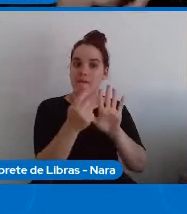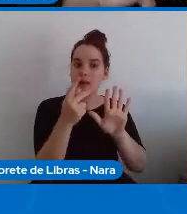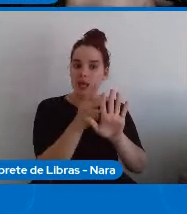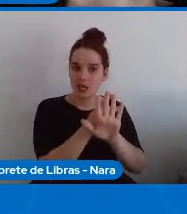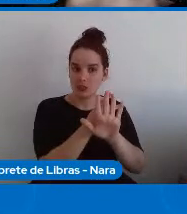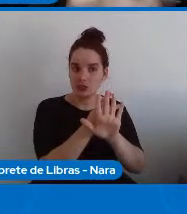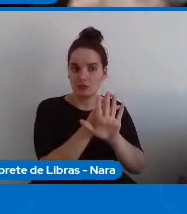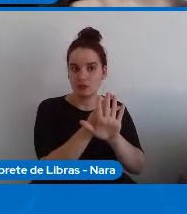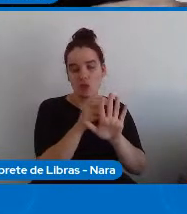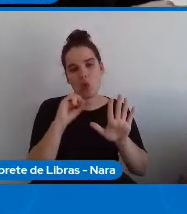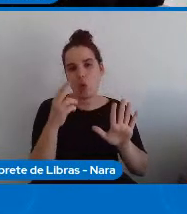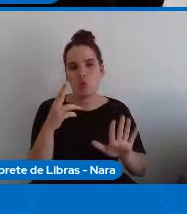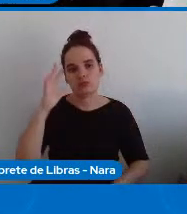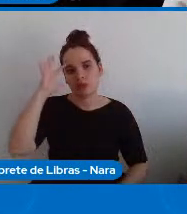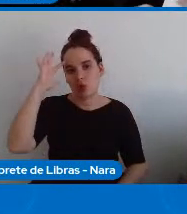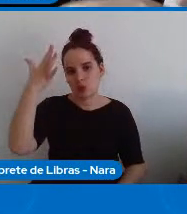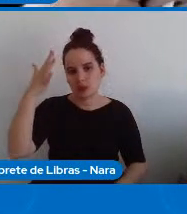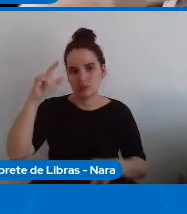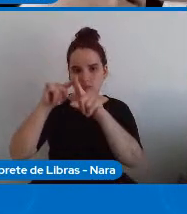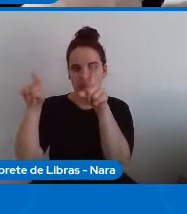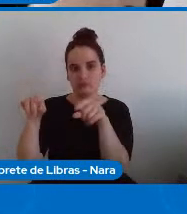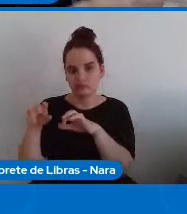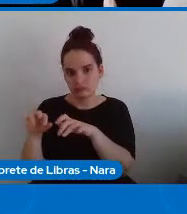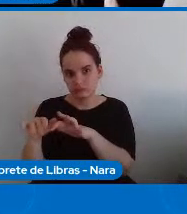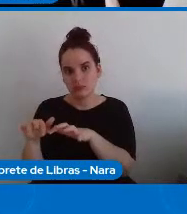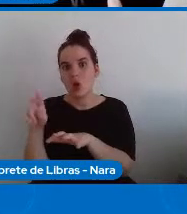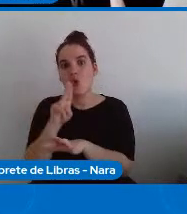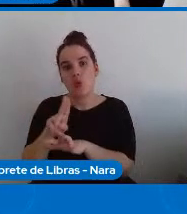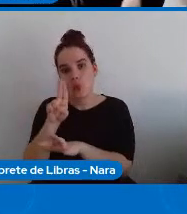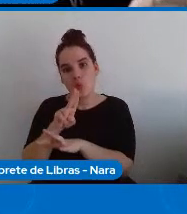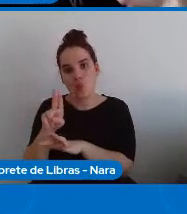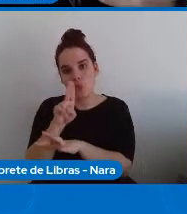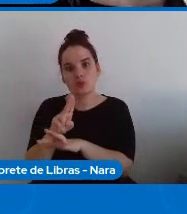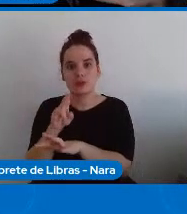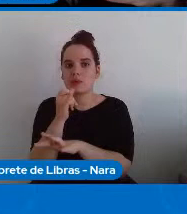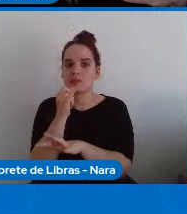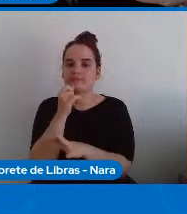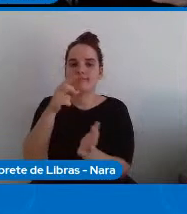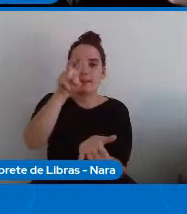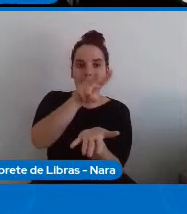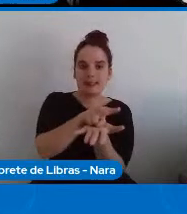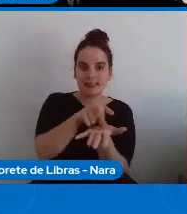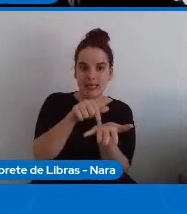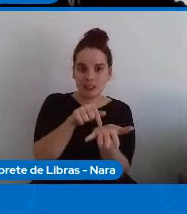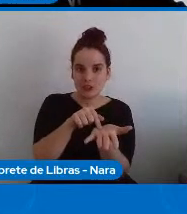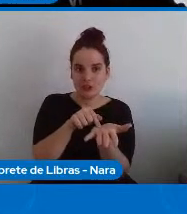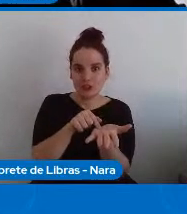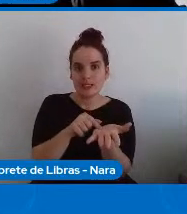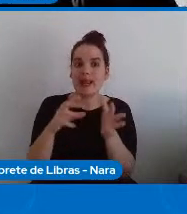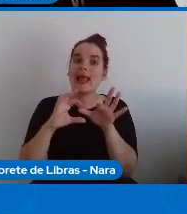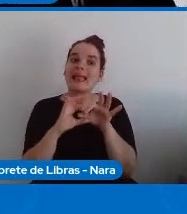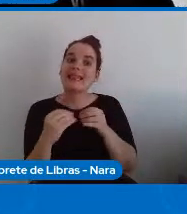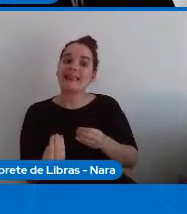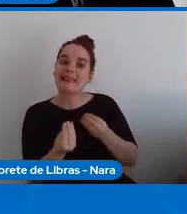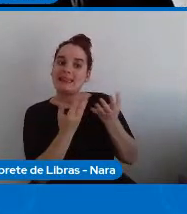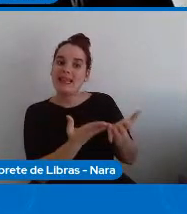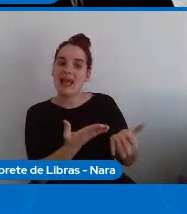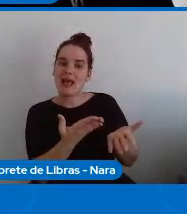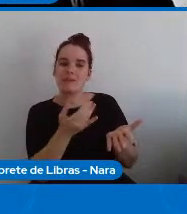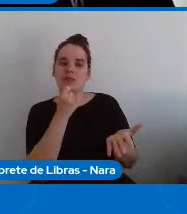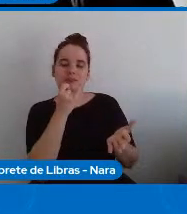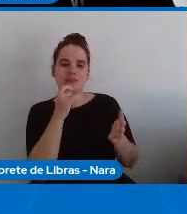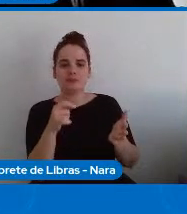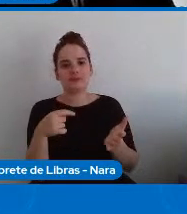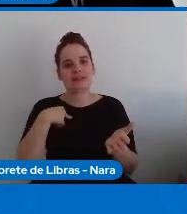computacional que esteja analisando a situação do paciente para liberar a medicação intravenosa